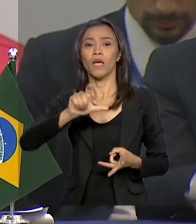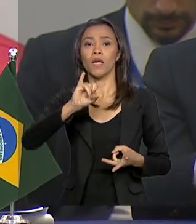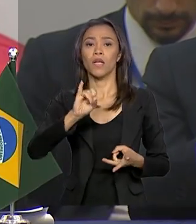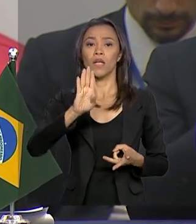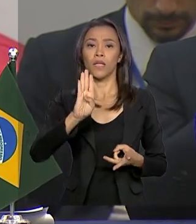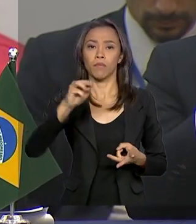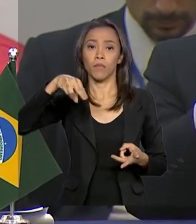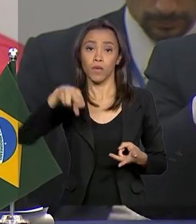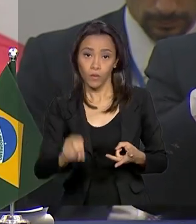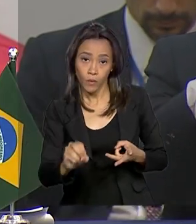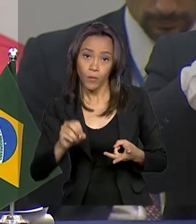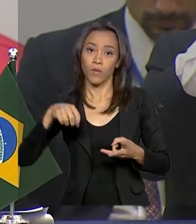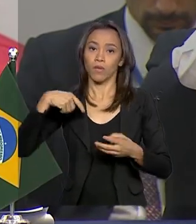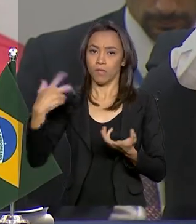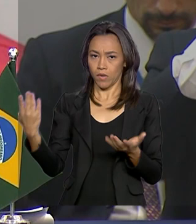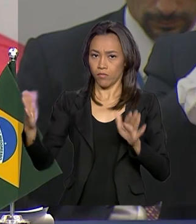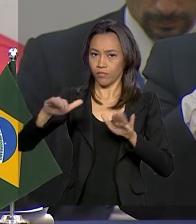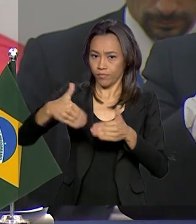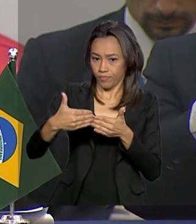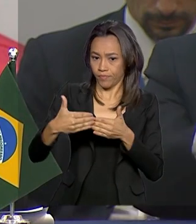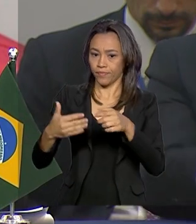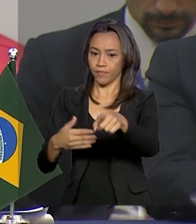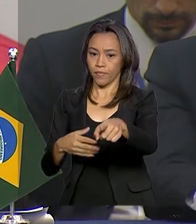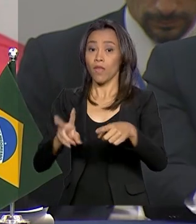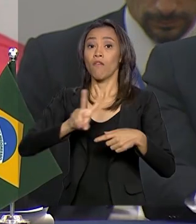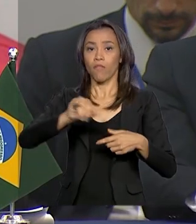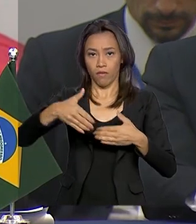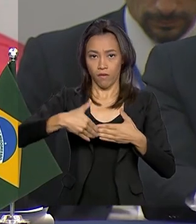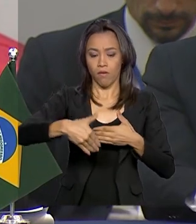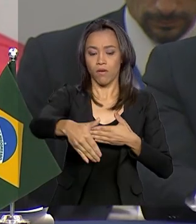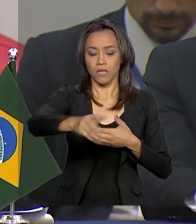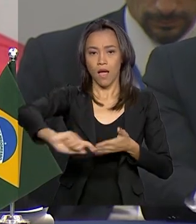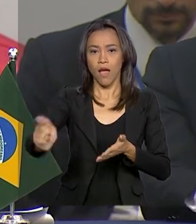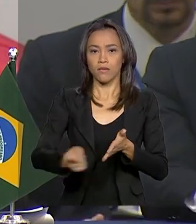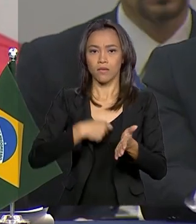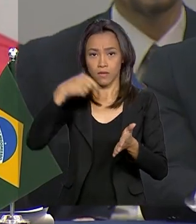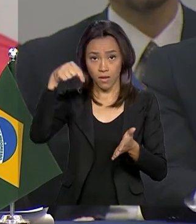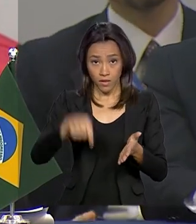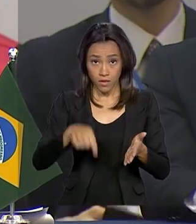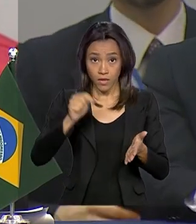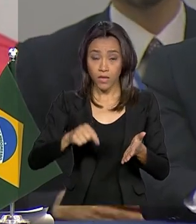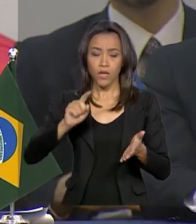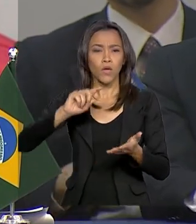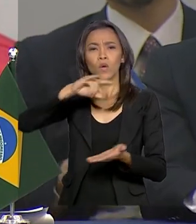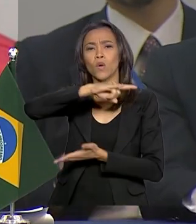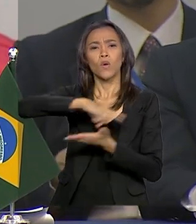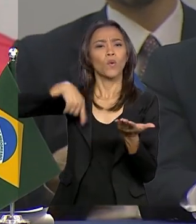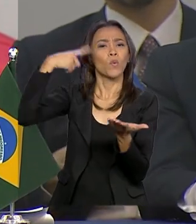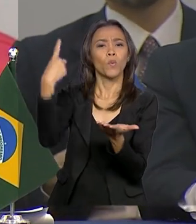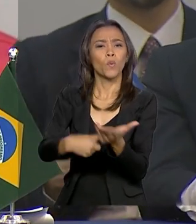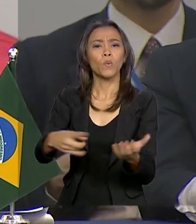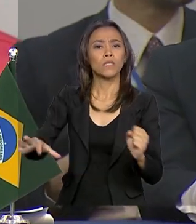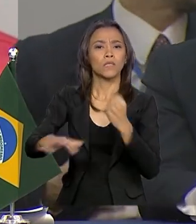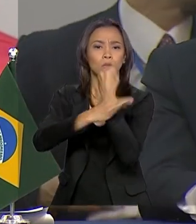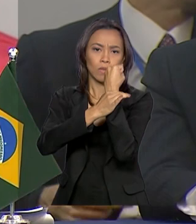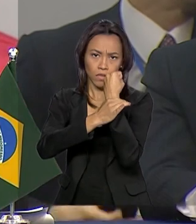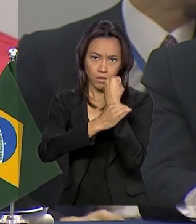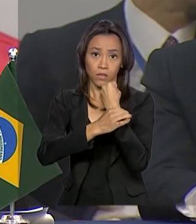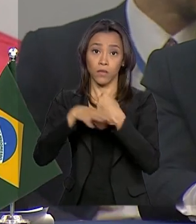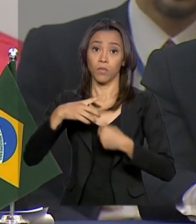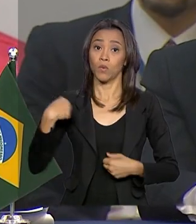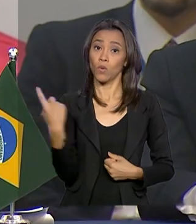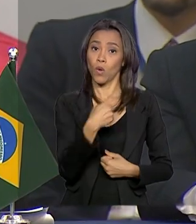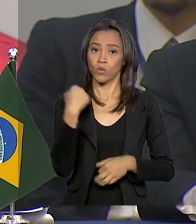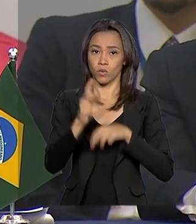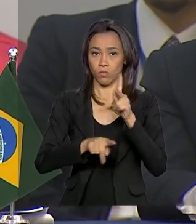fronteiras e proteção policial. Assinaremos nesta cúpula acordos que trarão segurança e bem-estar para as nossas populações de